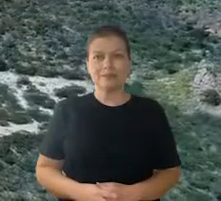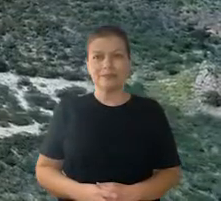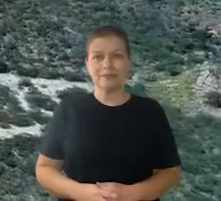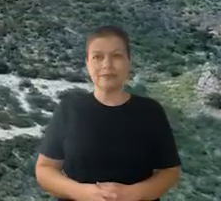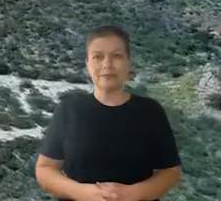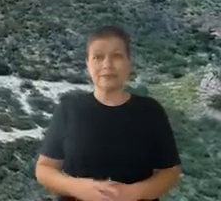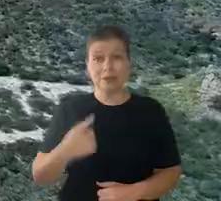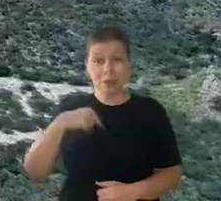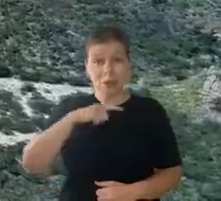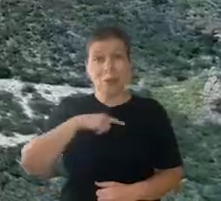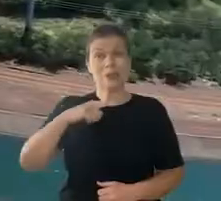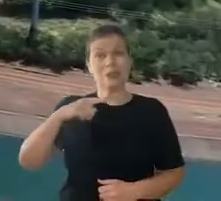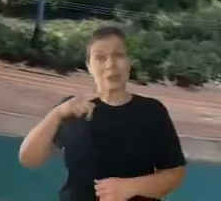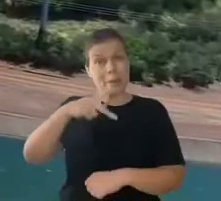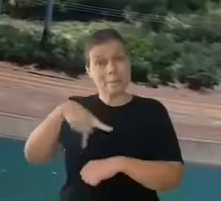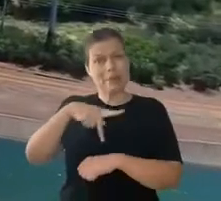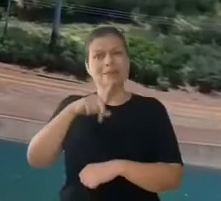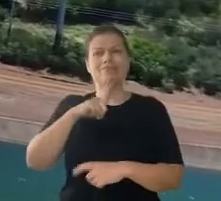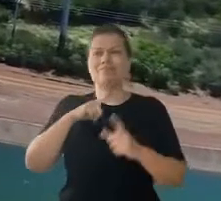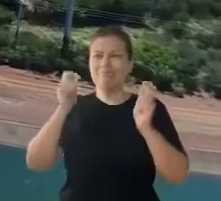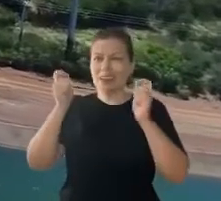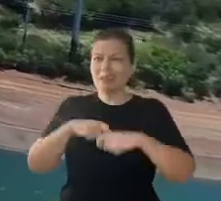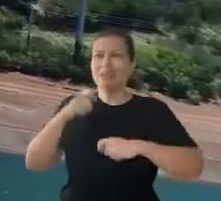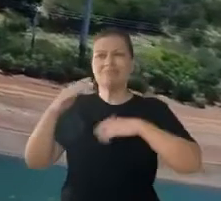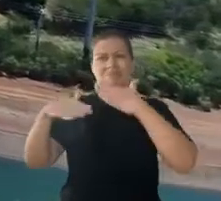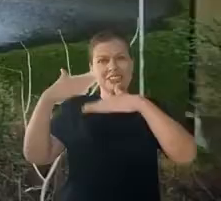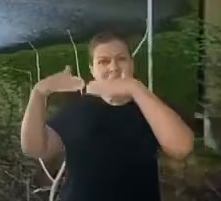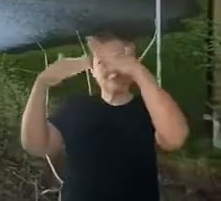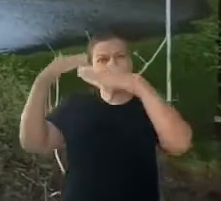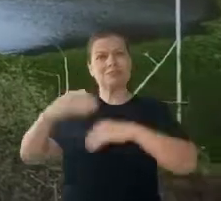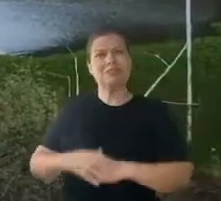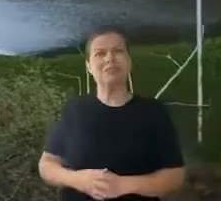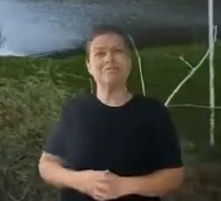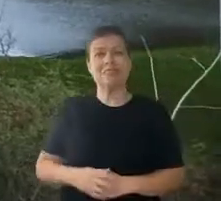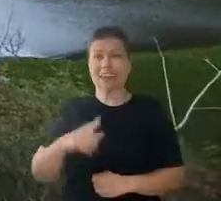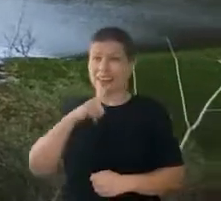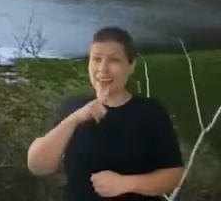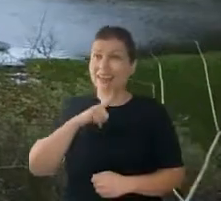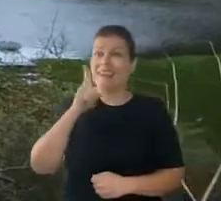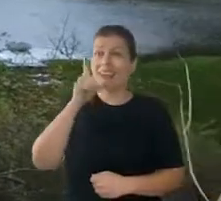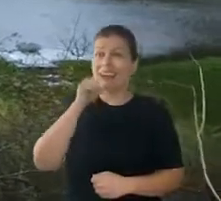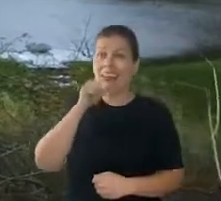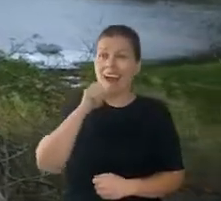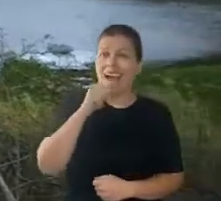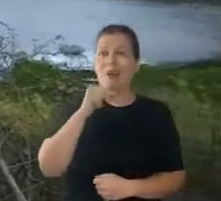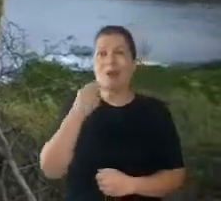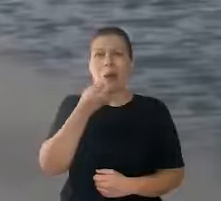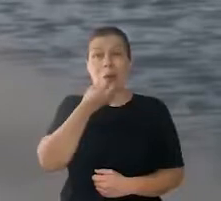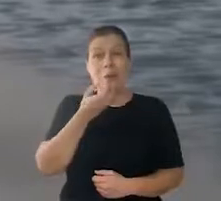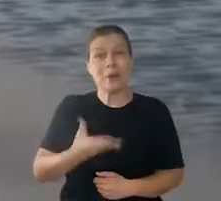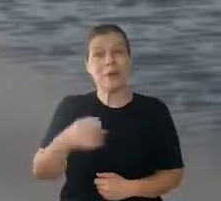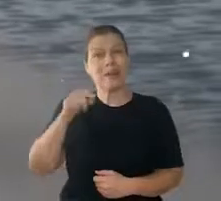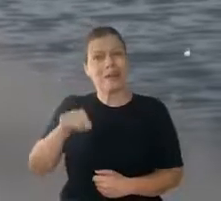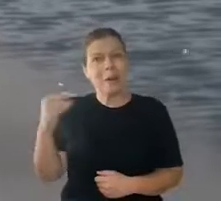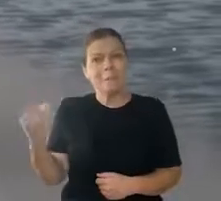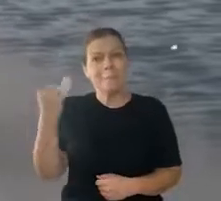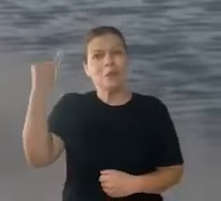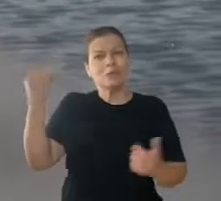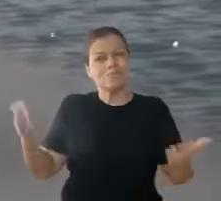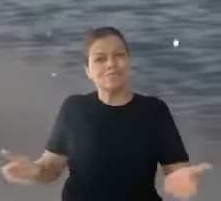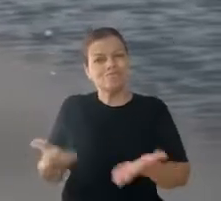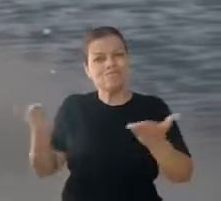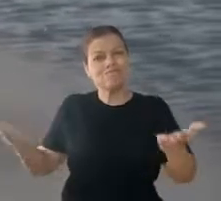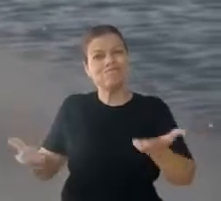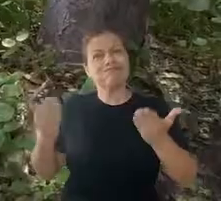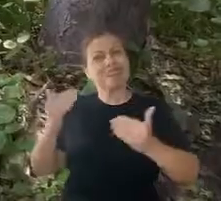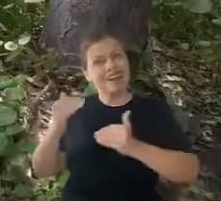O nosso país possui grande potencial de desenvolvimento e a disponibilidade de água de qualidade é um dos principais fatores